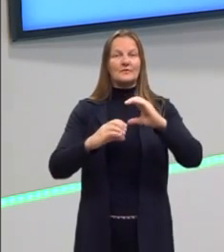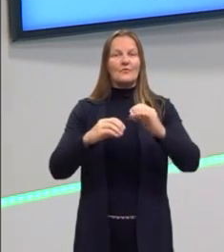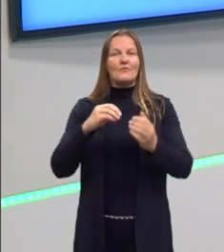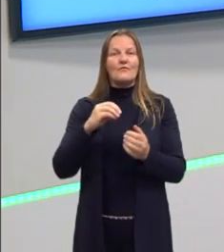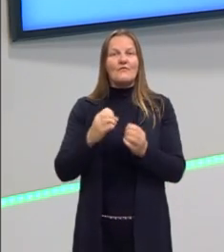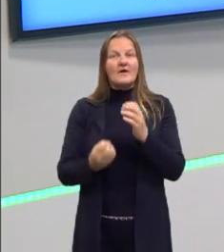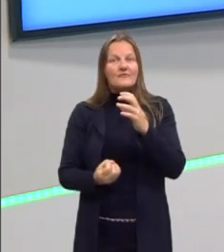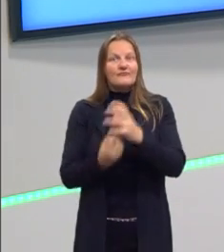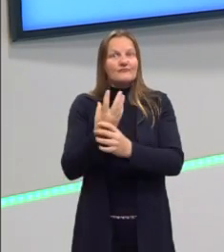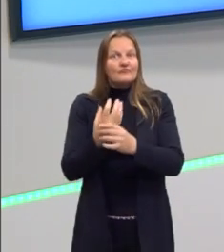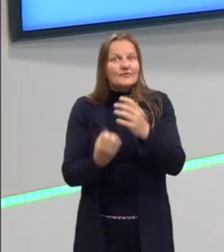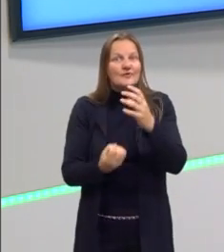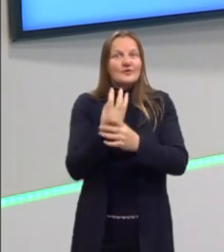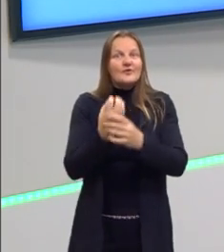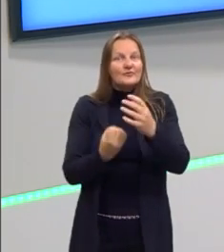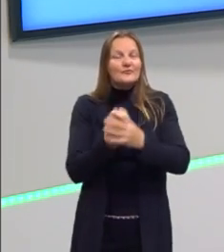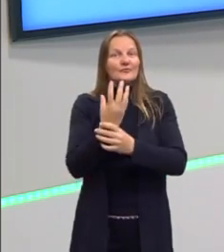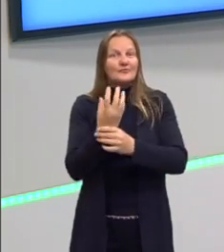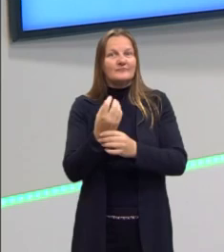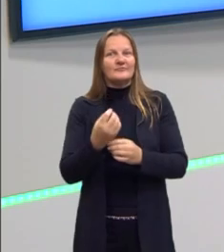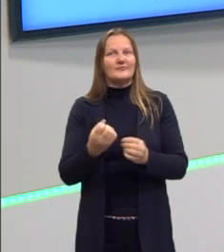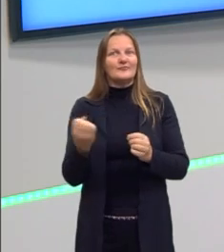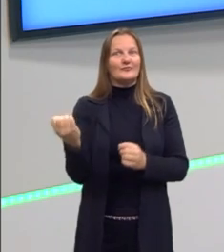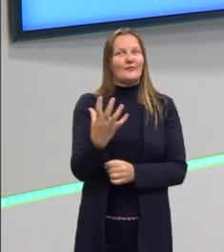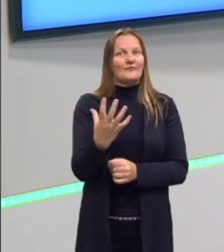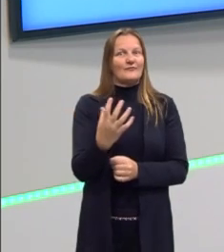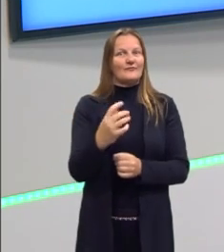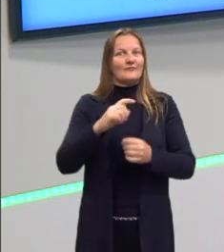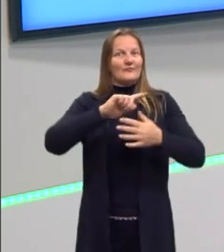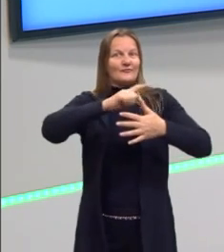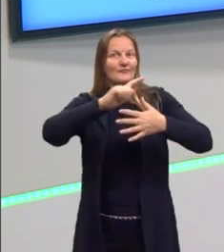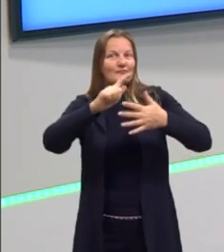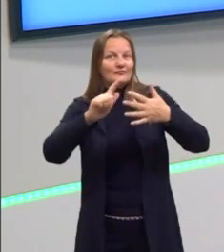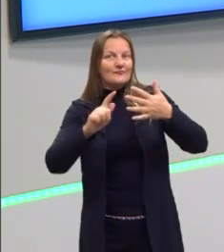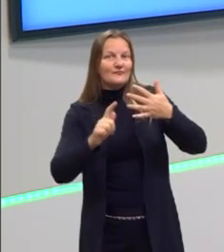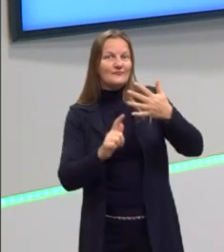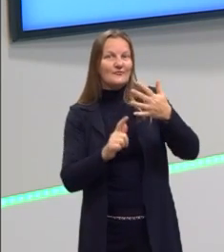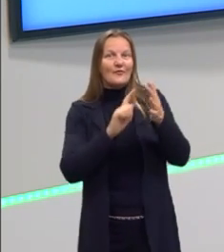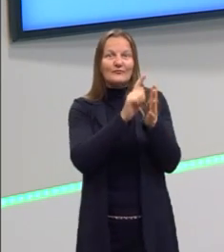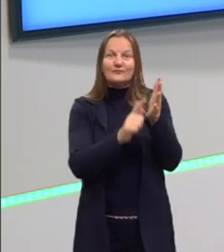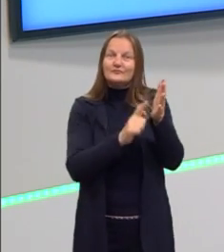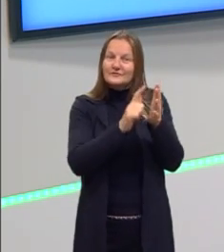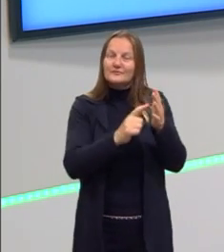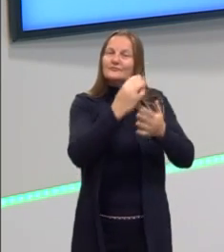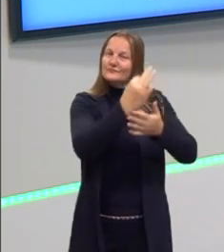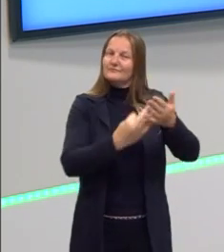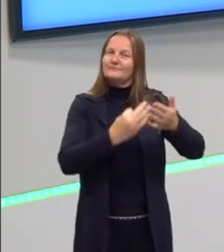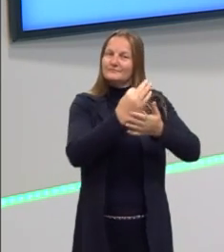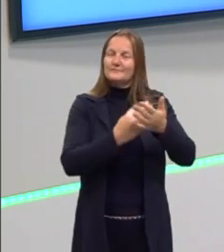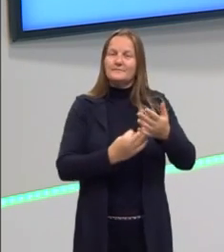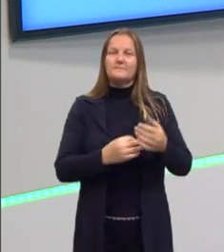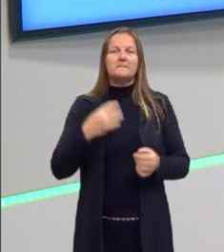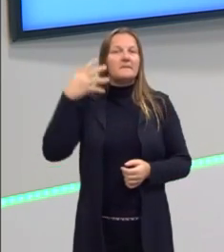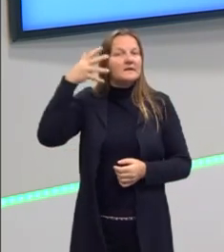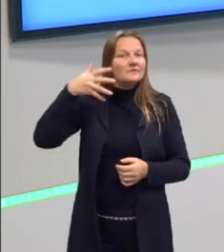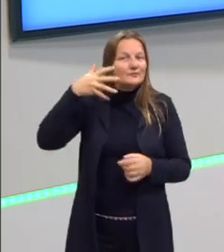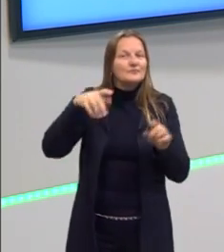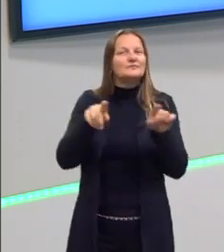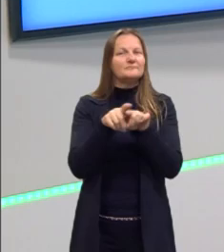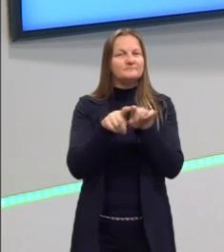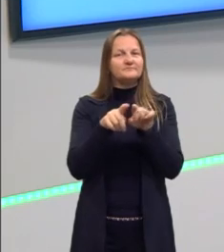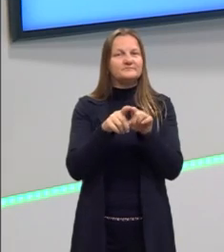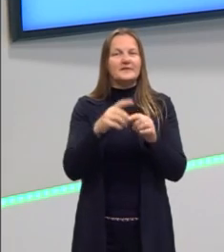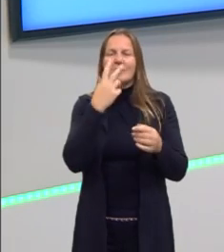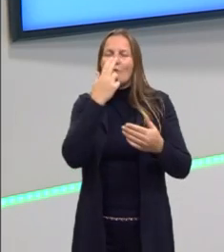gente vai criando gêneros para preencher essa necessidade. Então, coisas começam aqui, gente está como se fosse